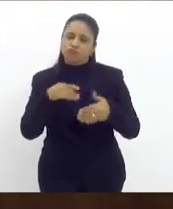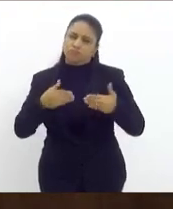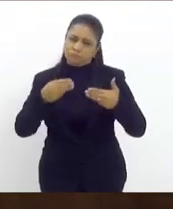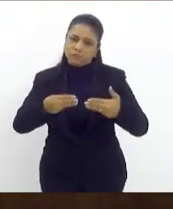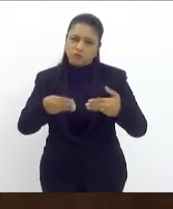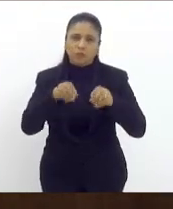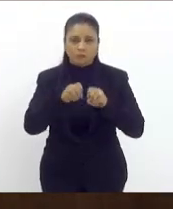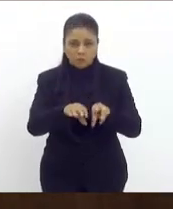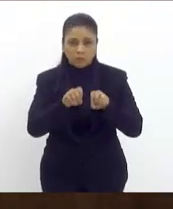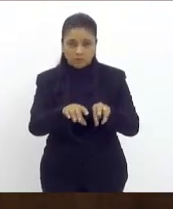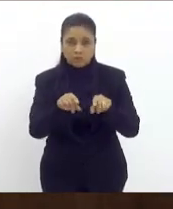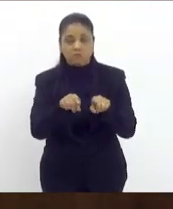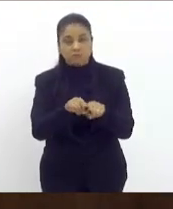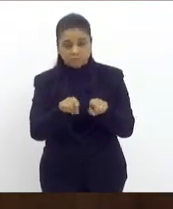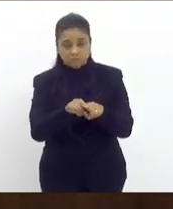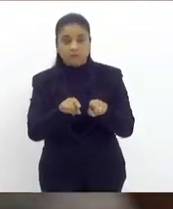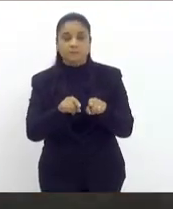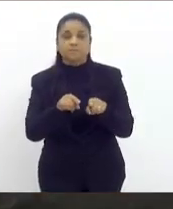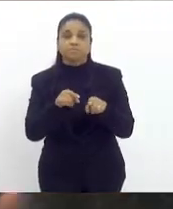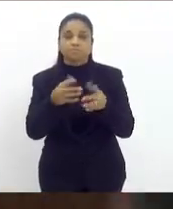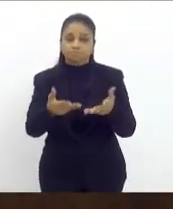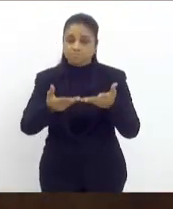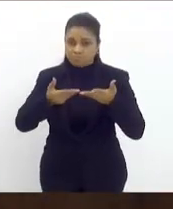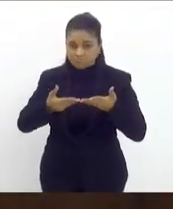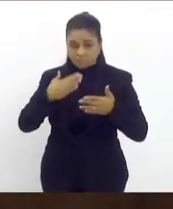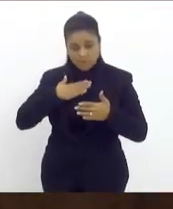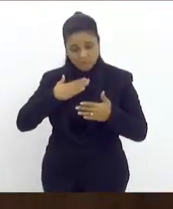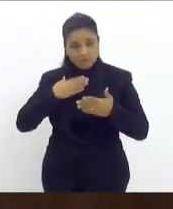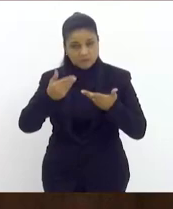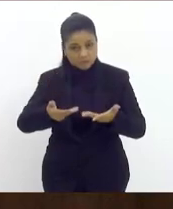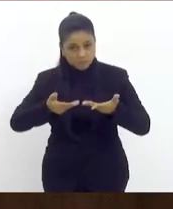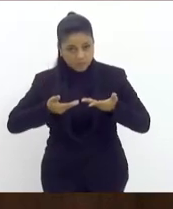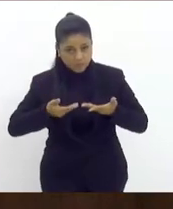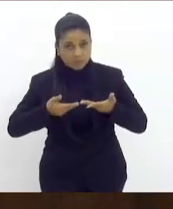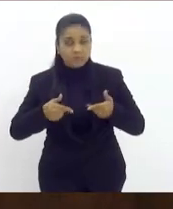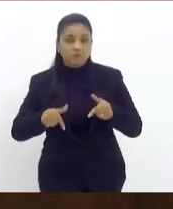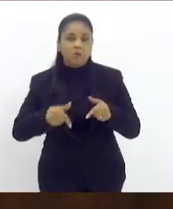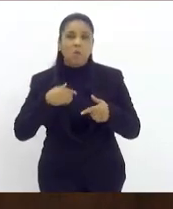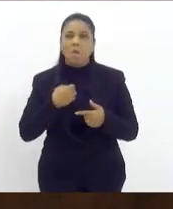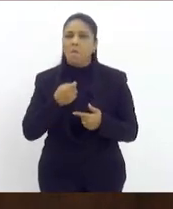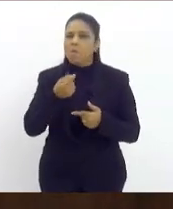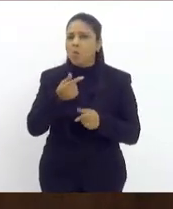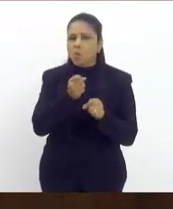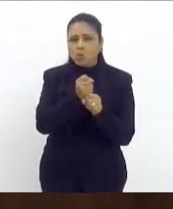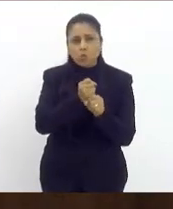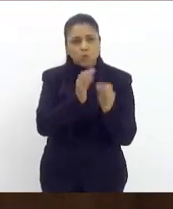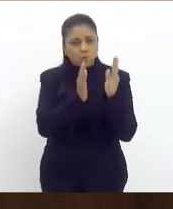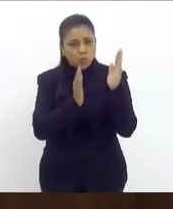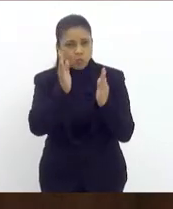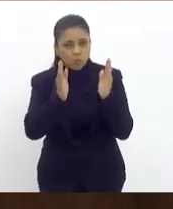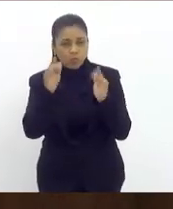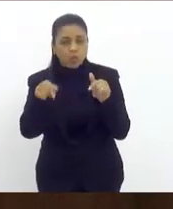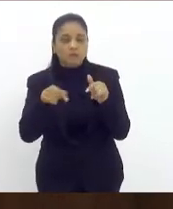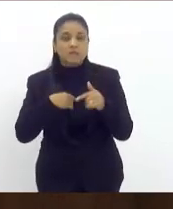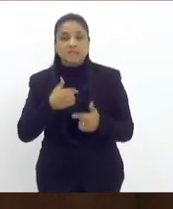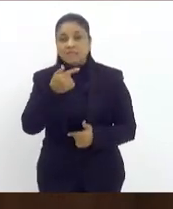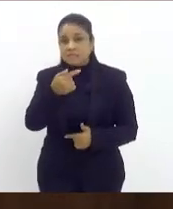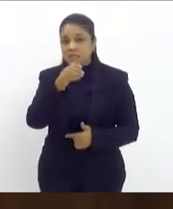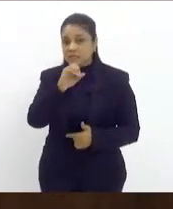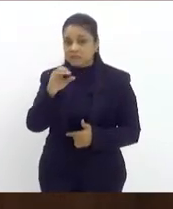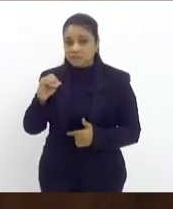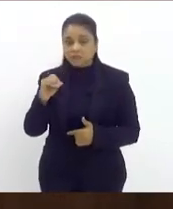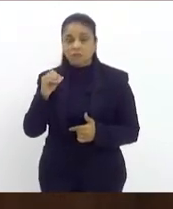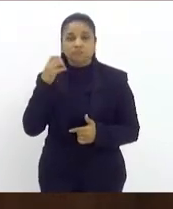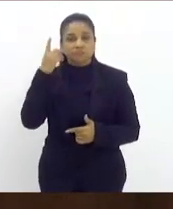e só o ministro da educação recebeu neste ano com pouco tempo que tem de governo mais de 700 parlamentares no